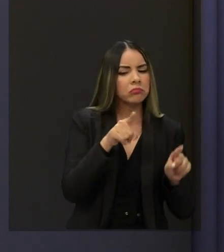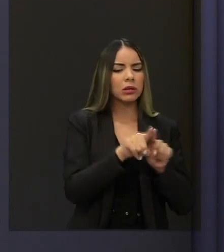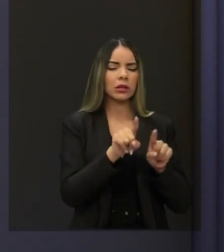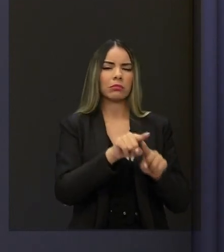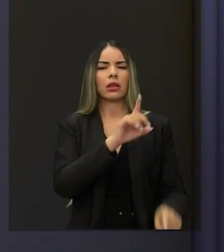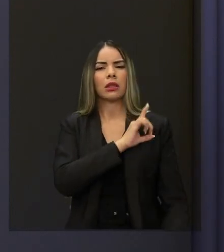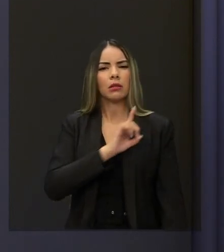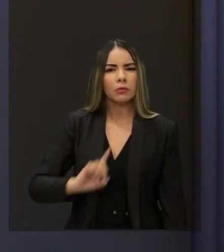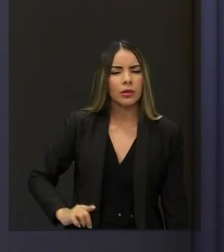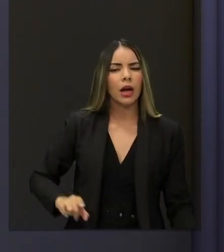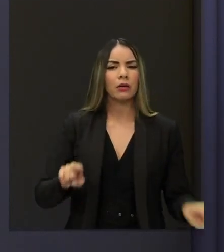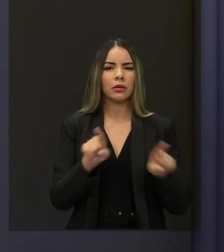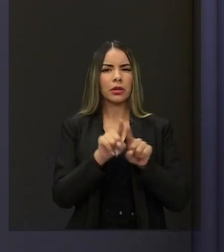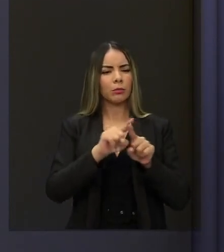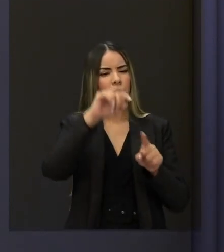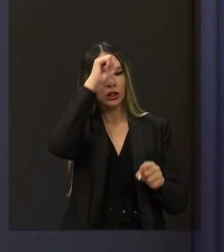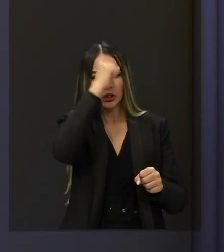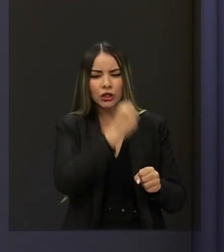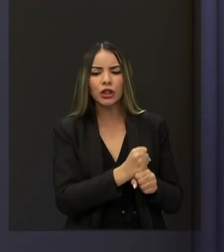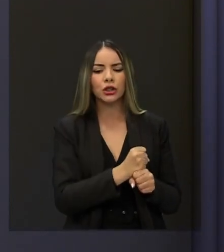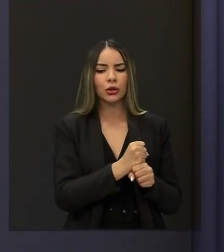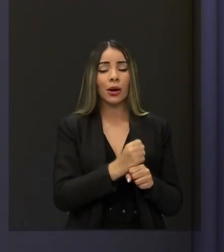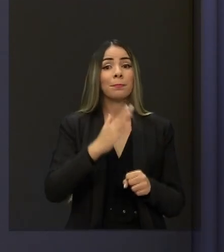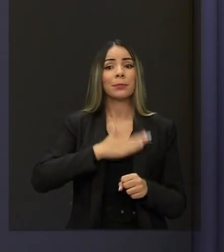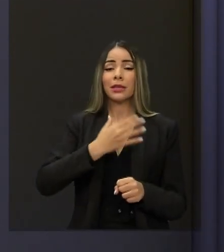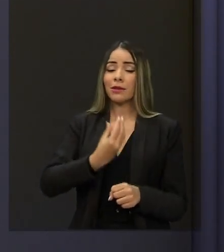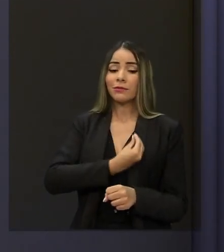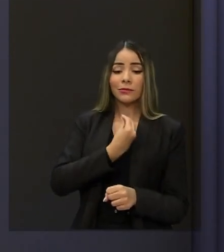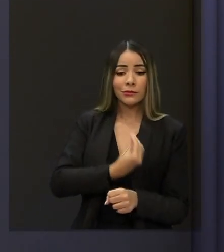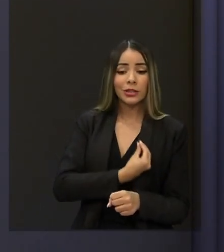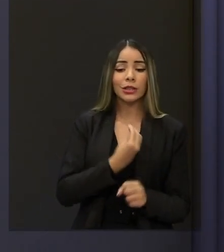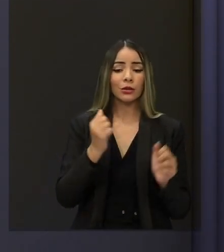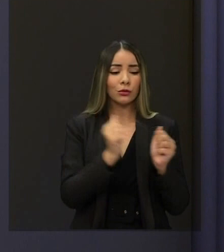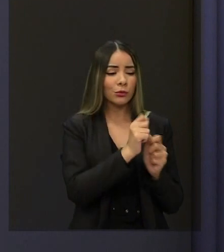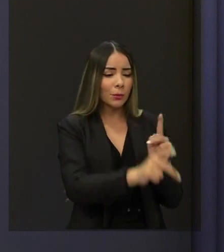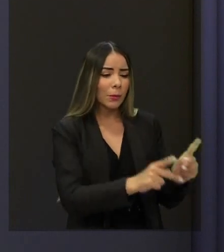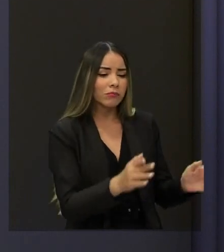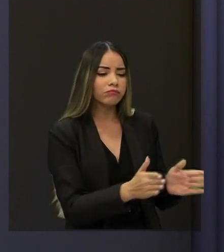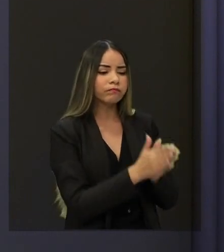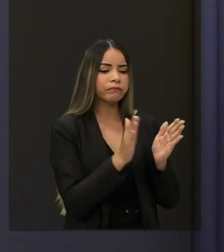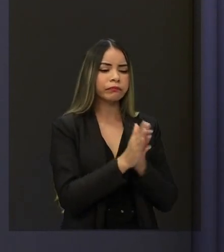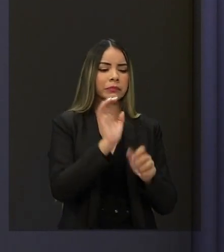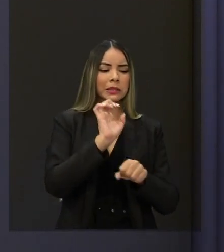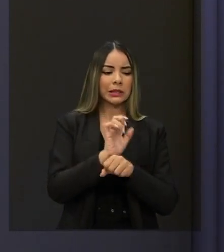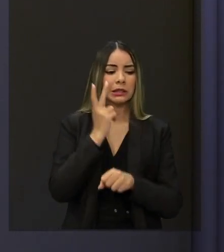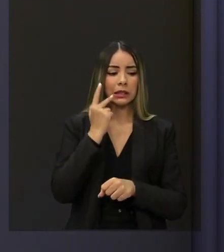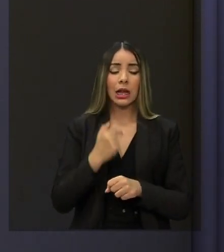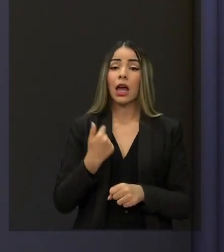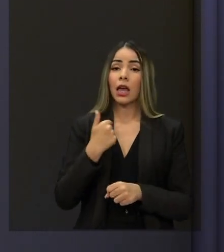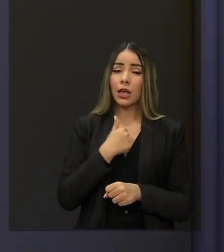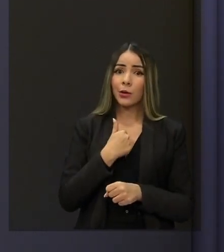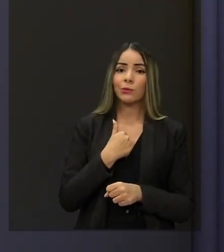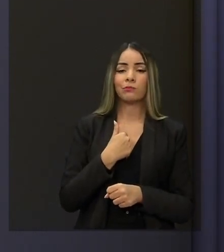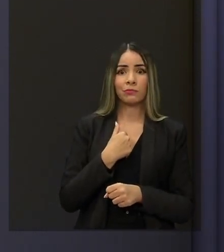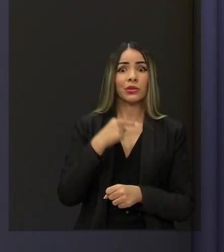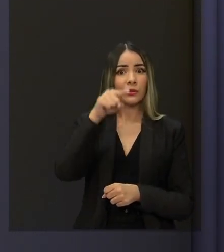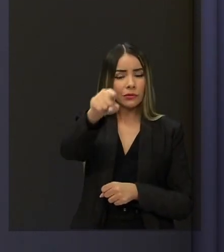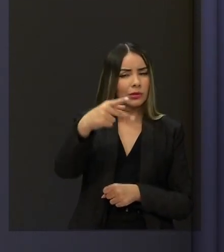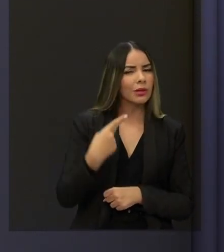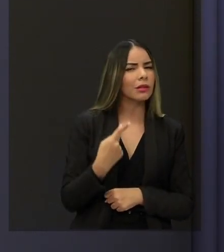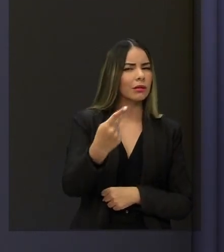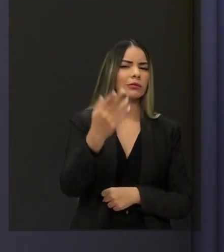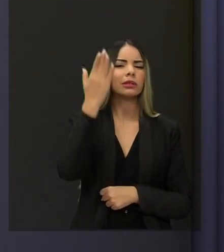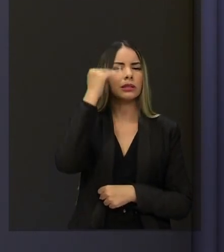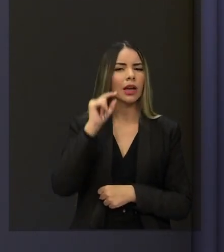deputado, seja como gestor. Essa é a minha vida ao lado do povo mais humilde do Ceará. E eu, como você, sabemos o que